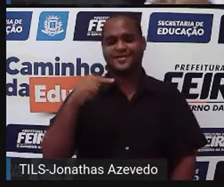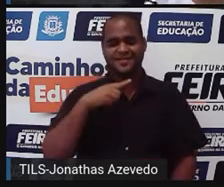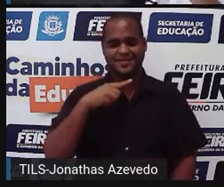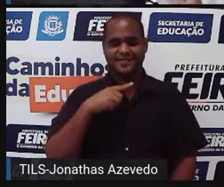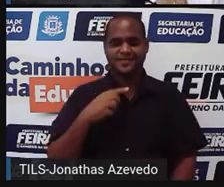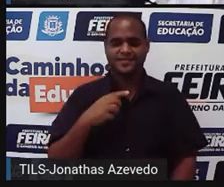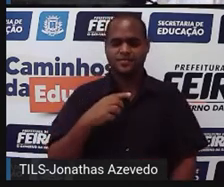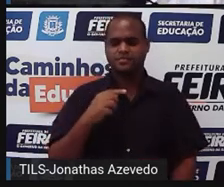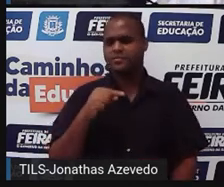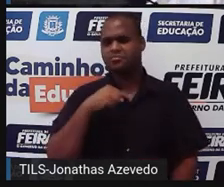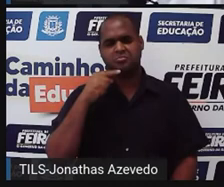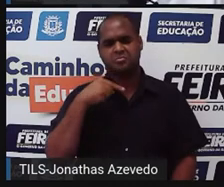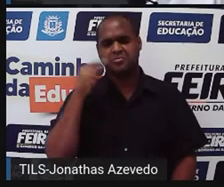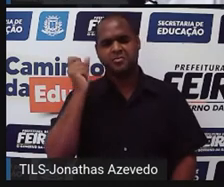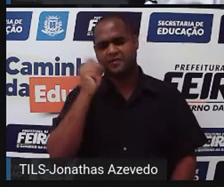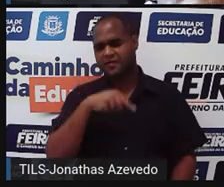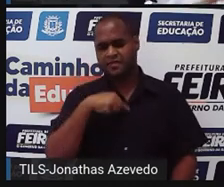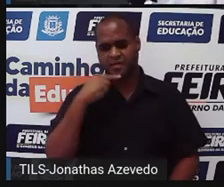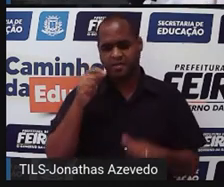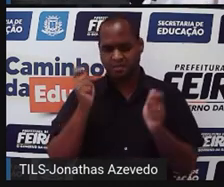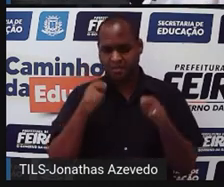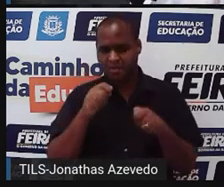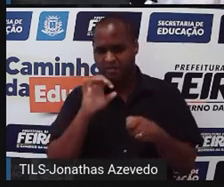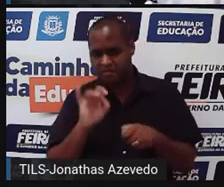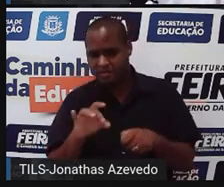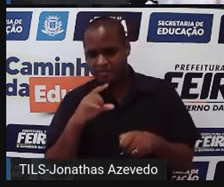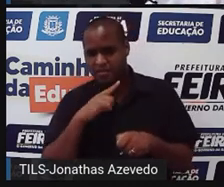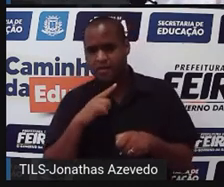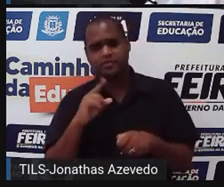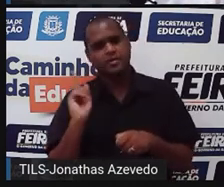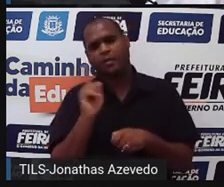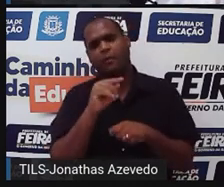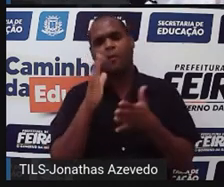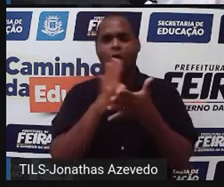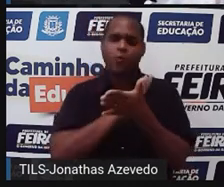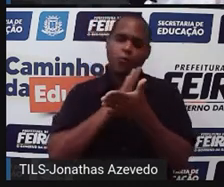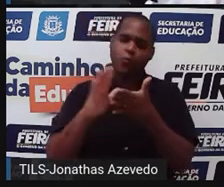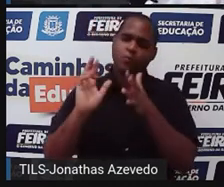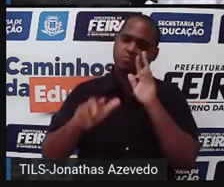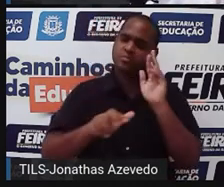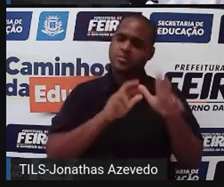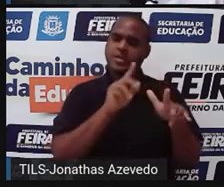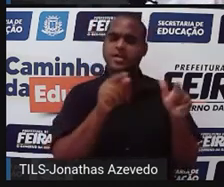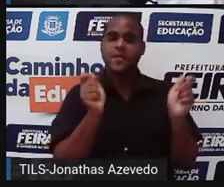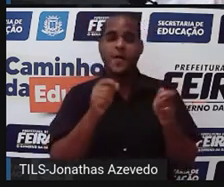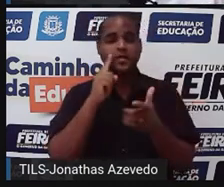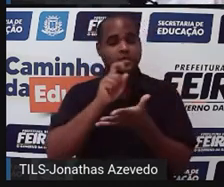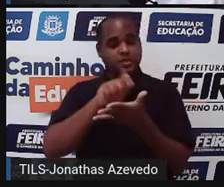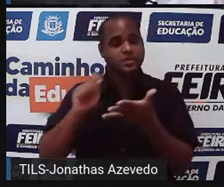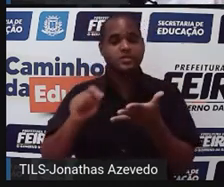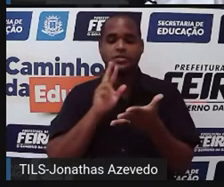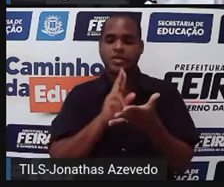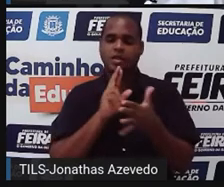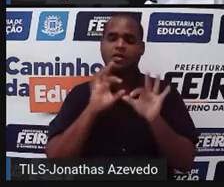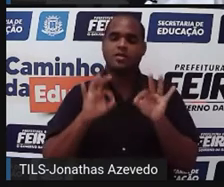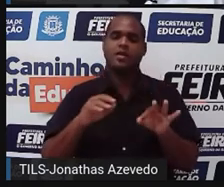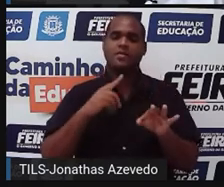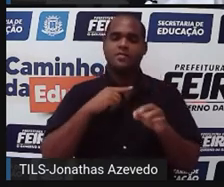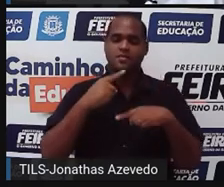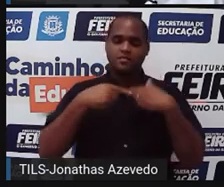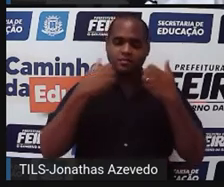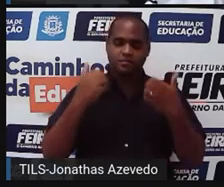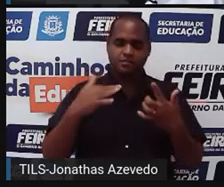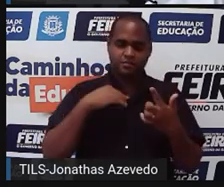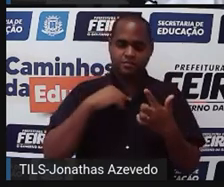só que eu não tenho só uma possibilidade, tenho algumas possibilidades. E aí eu vou escrever essas possibilidades. A gente